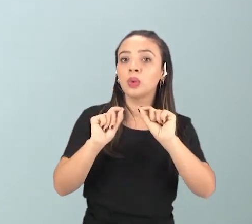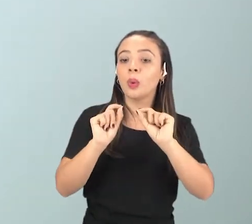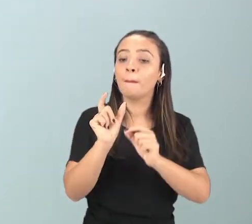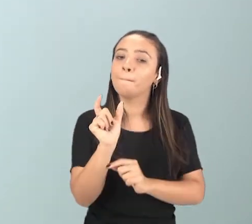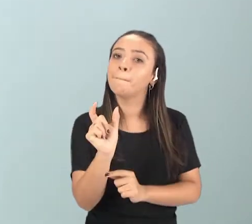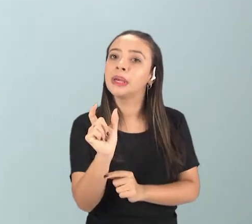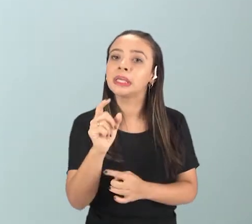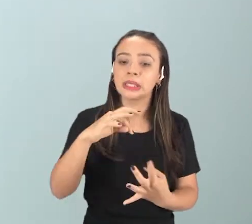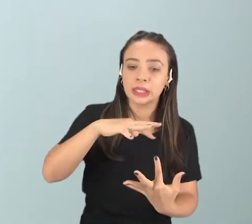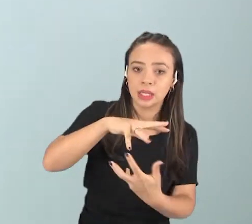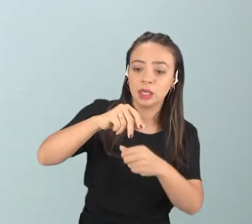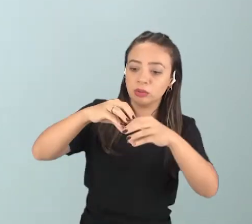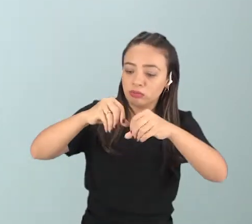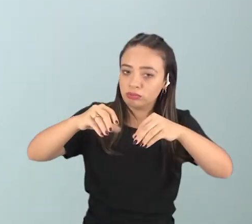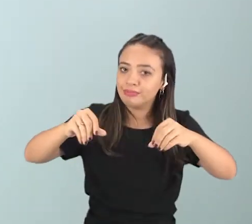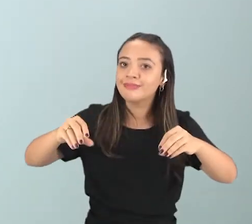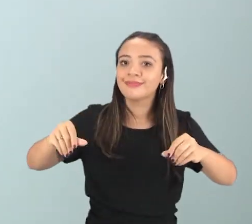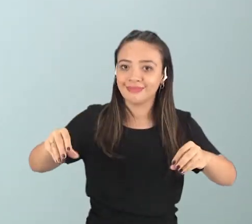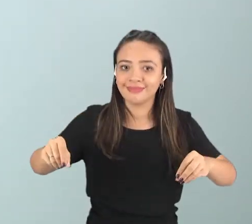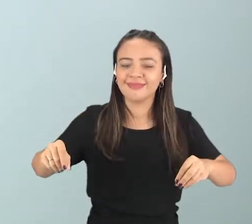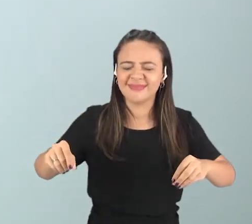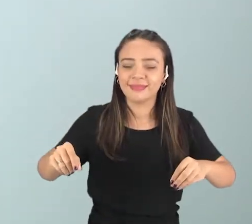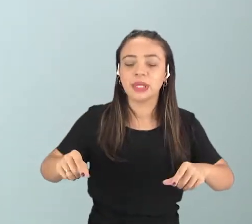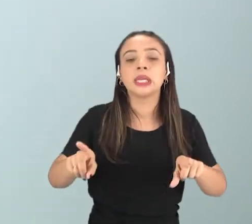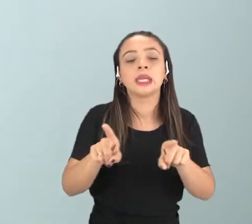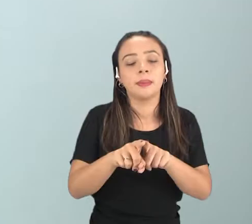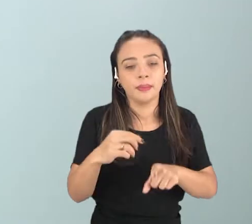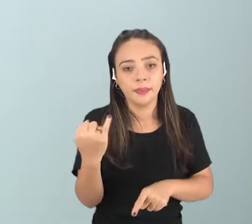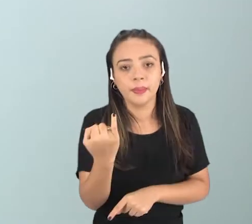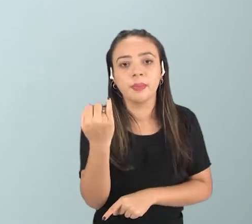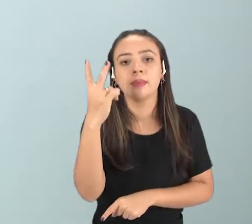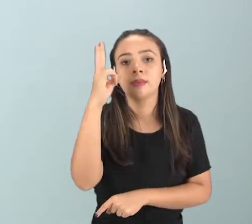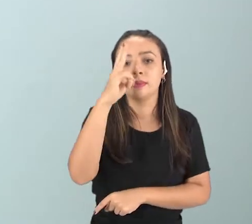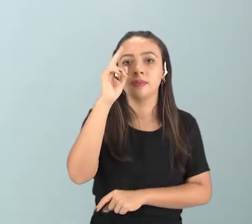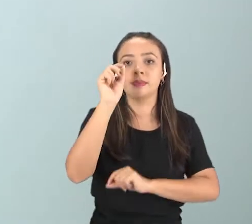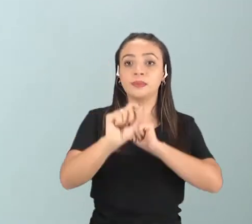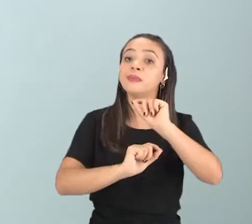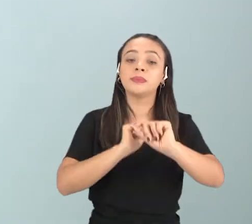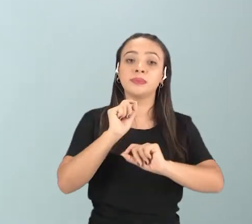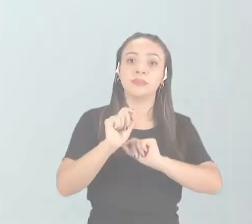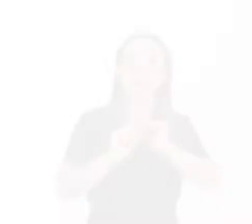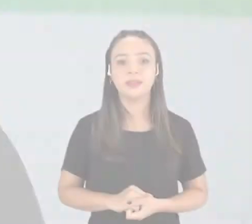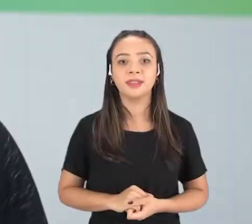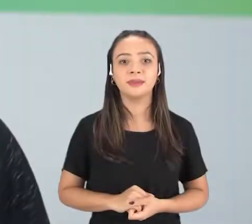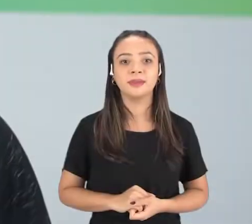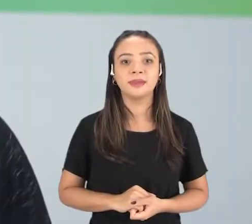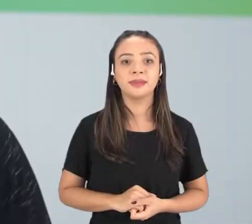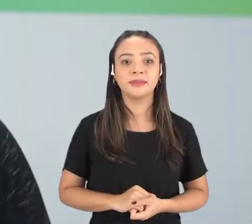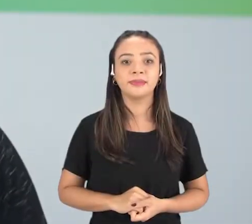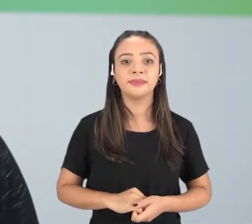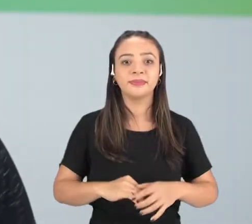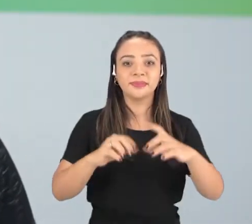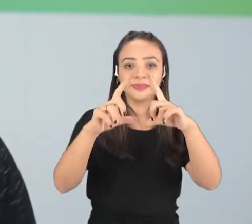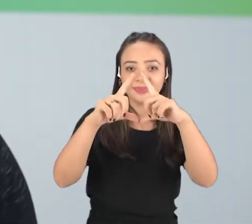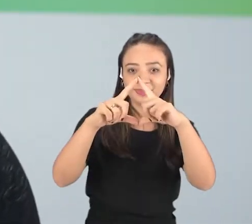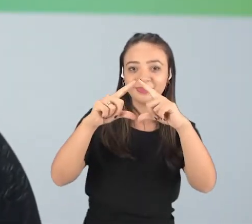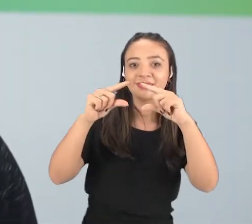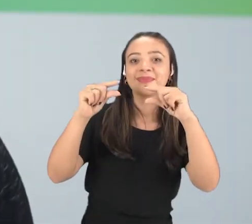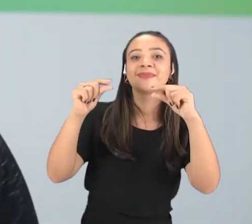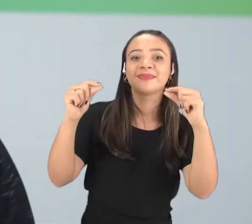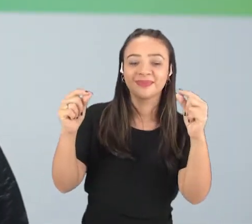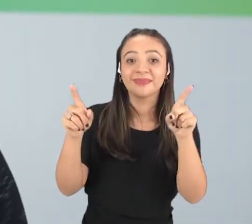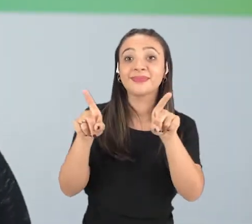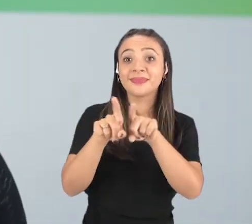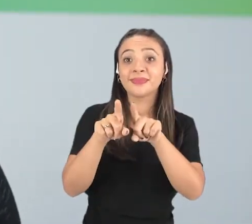parte da Terra. O que eu mais tenho que lembrar para poder entender essa aula de hoje? A Lua, ela também faz,